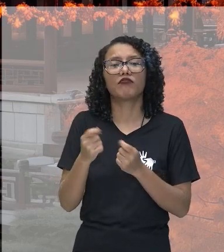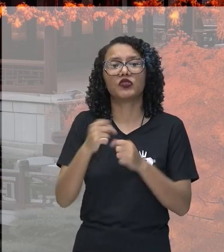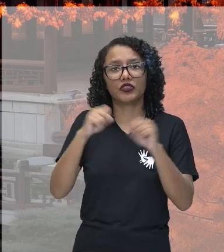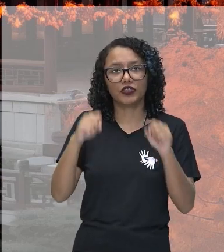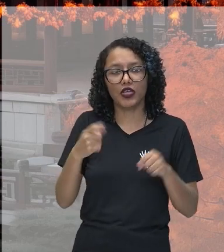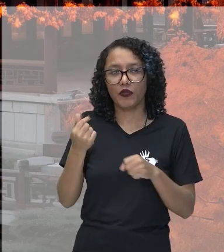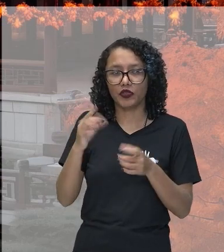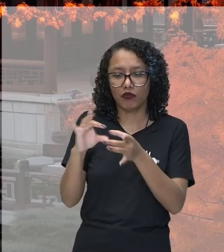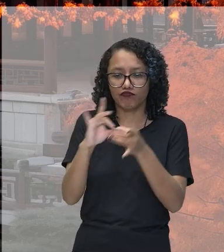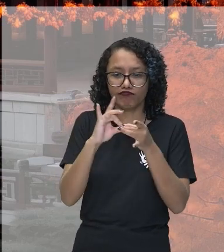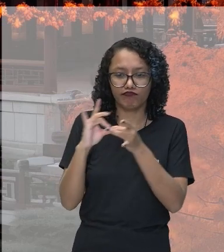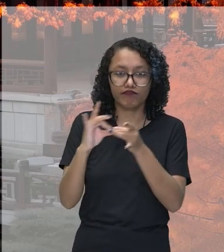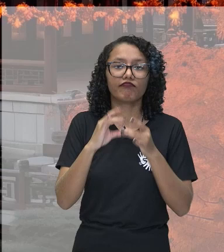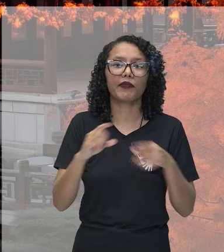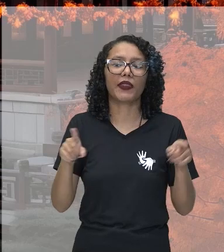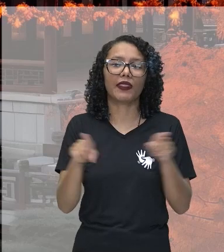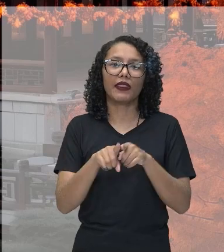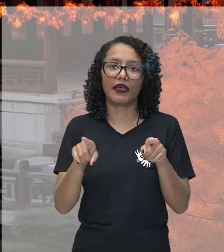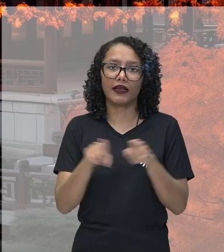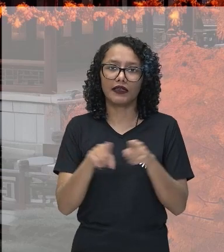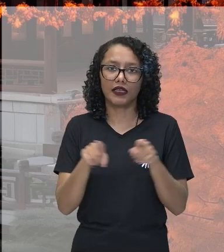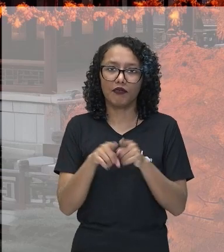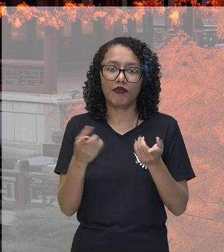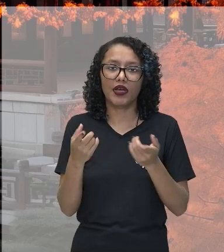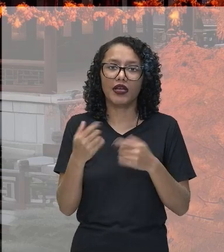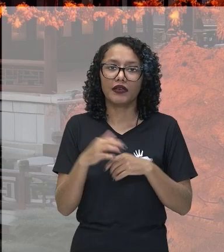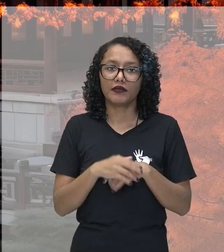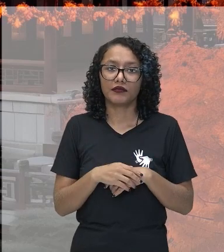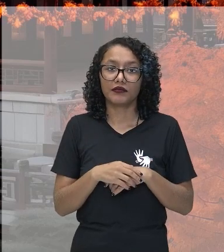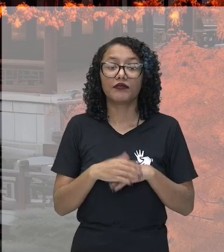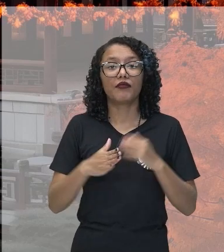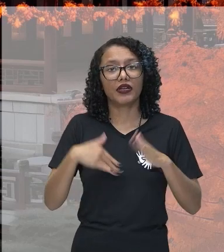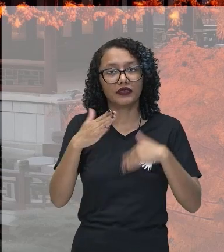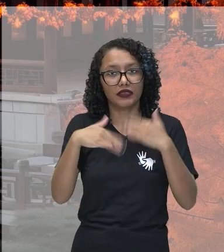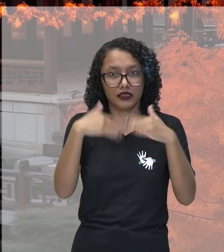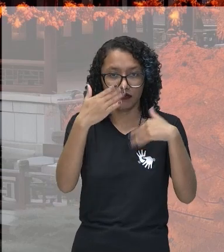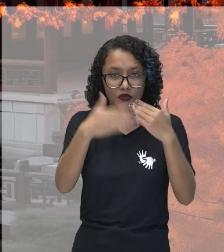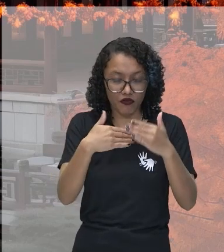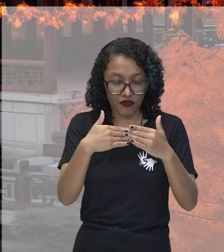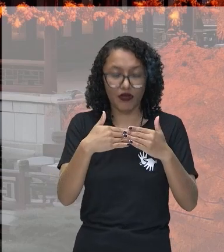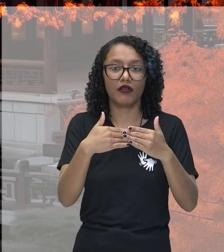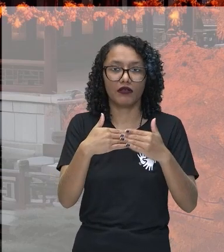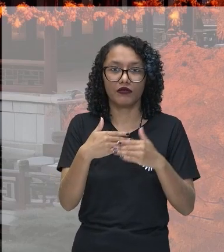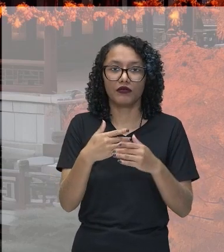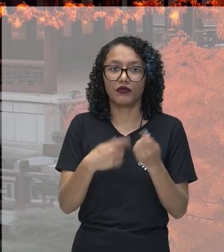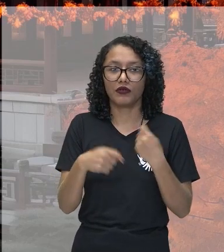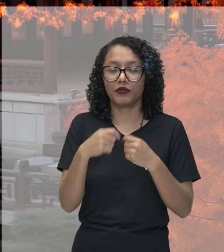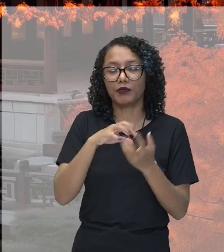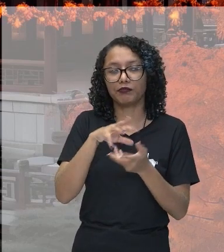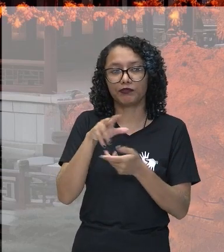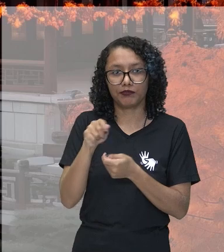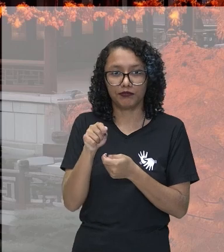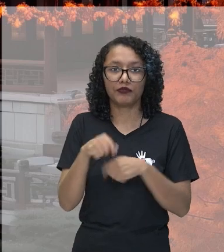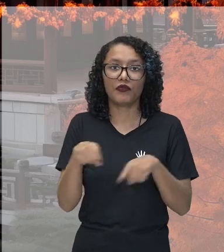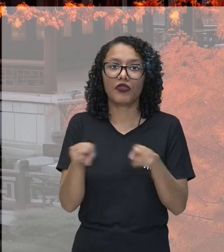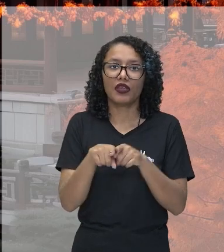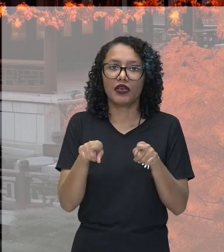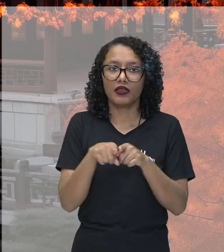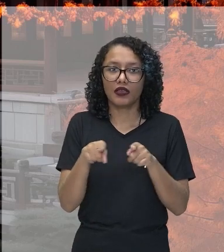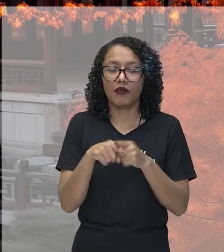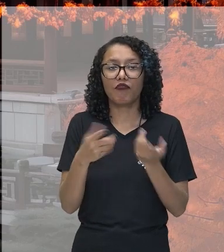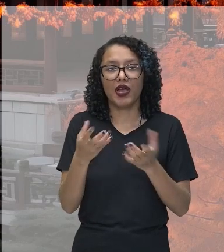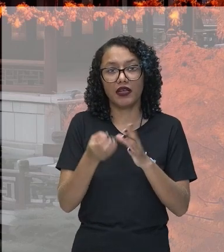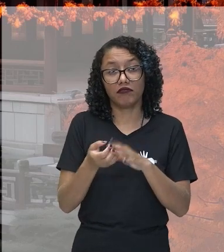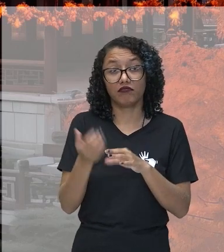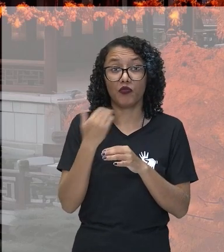E também, em relação ao seu desenvolvimento para o comércio internacional. Em seguida, a questão da criação do Banco